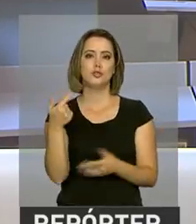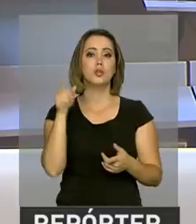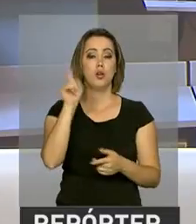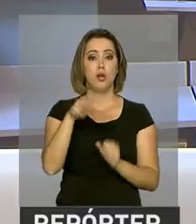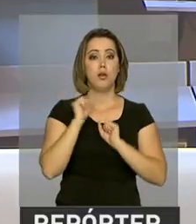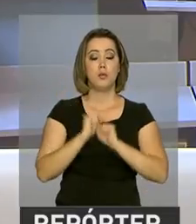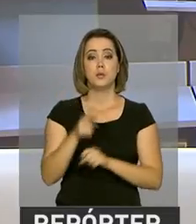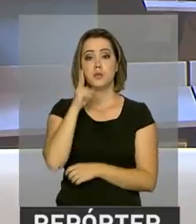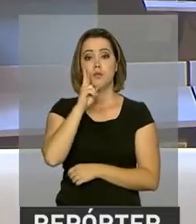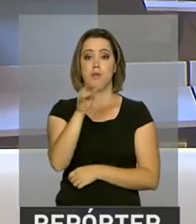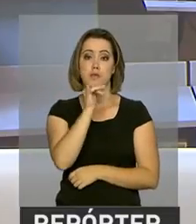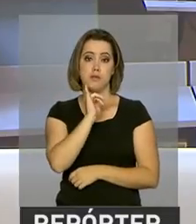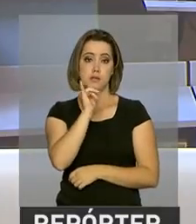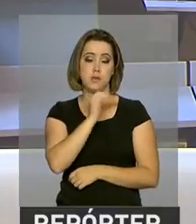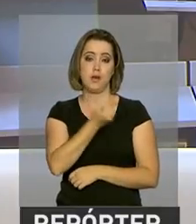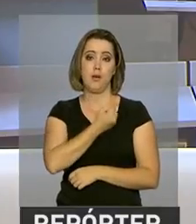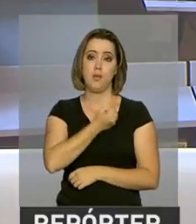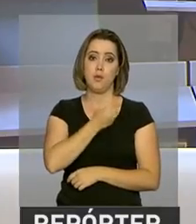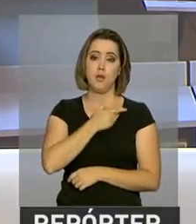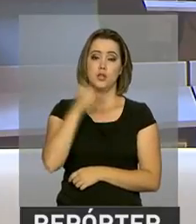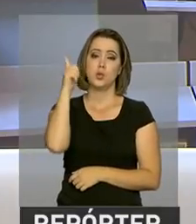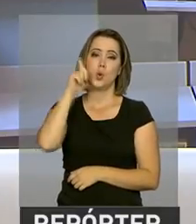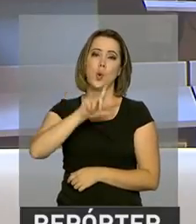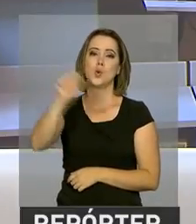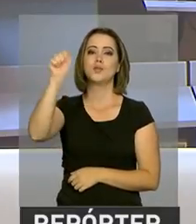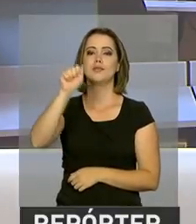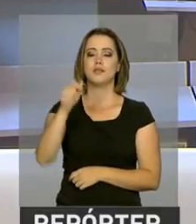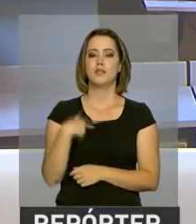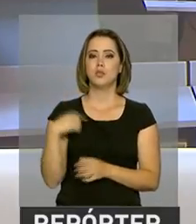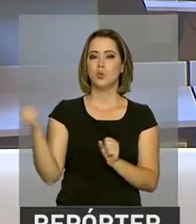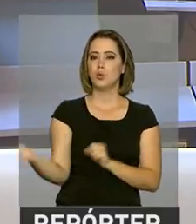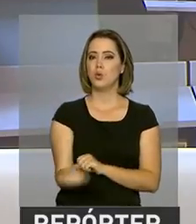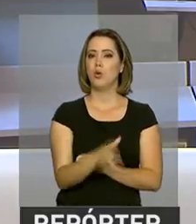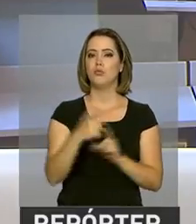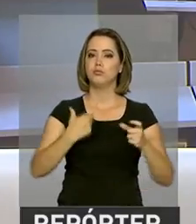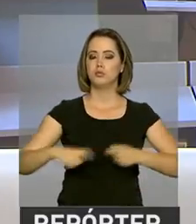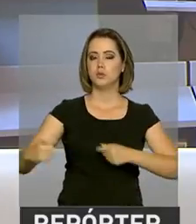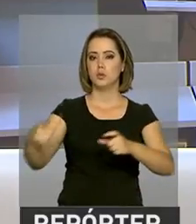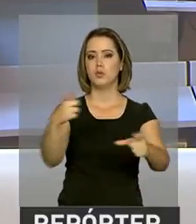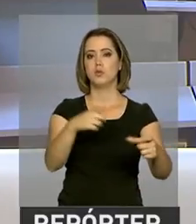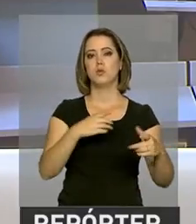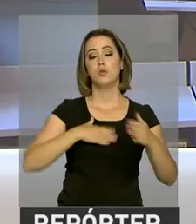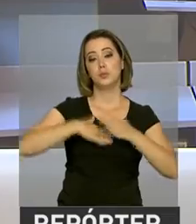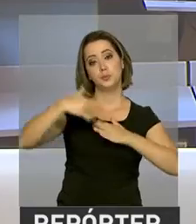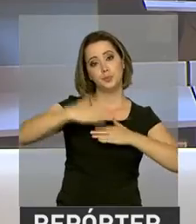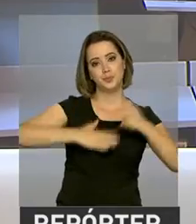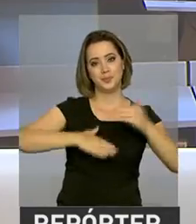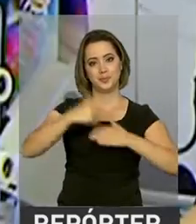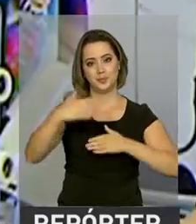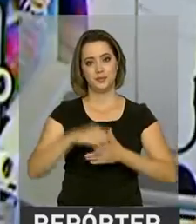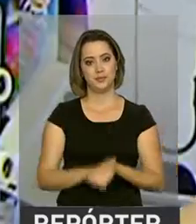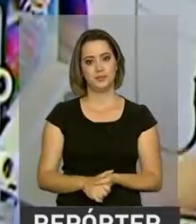ver, por exemplo, que as mulheres estão conquistando cada vez mais espaço no ambiente profissional.